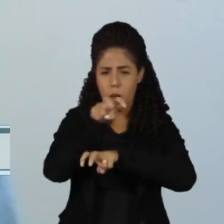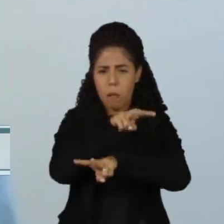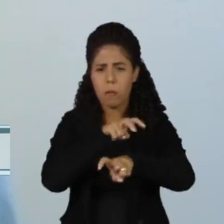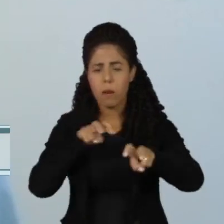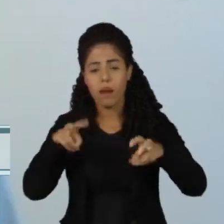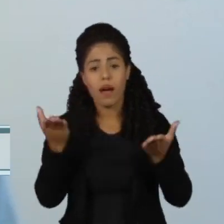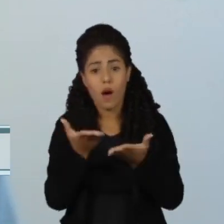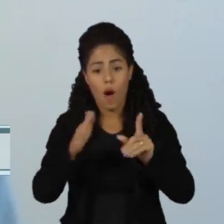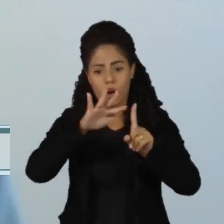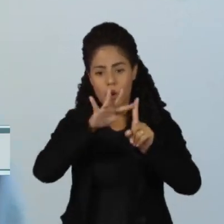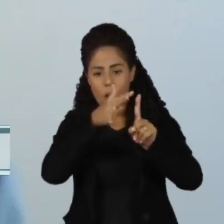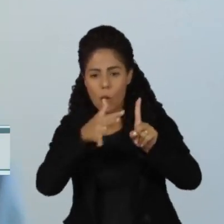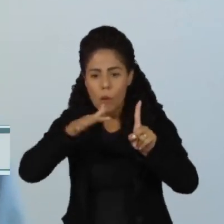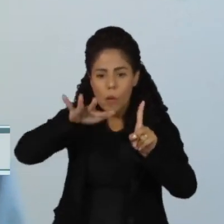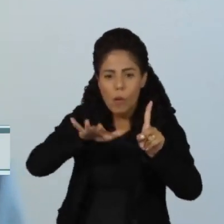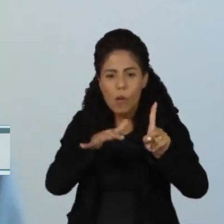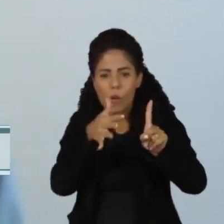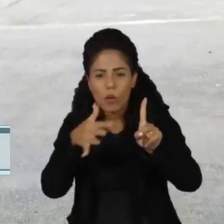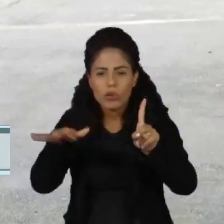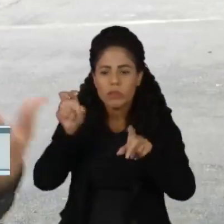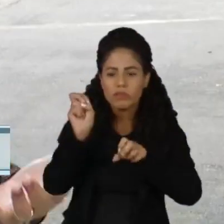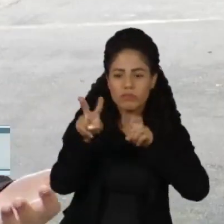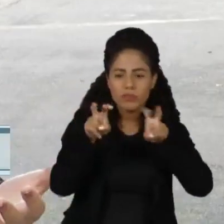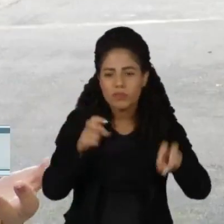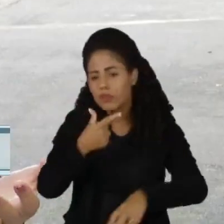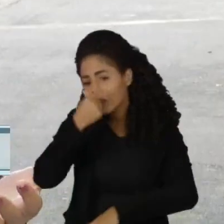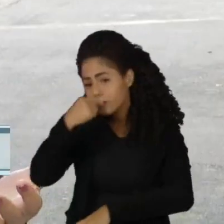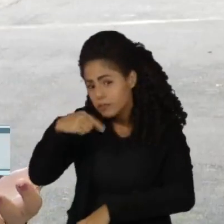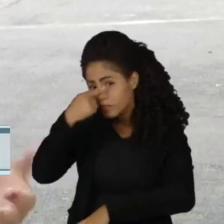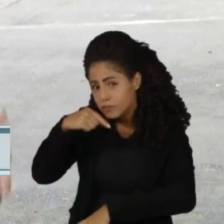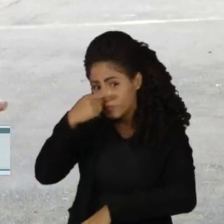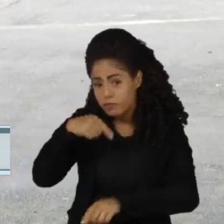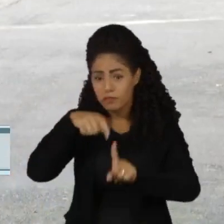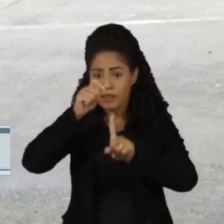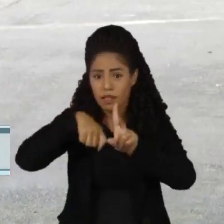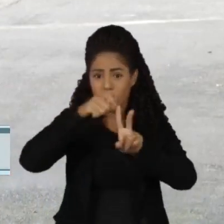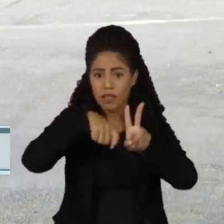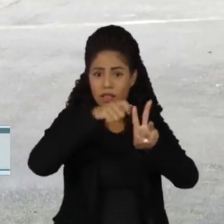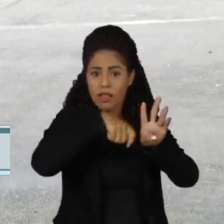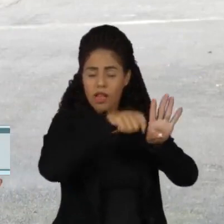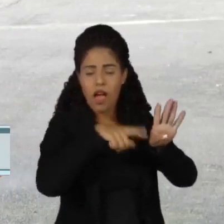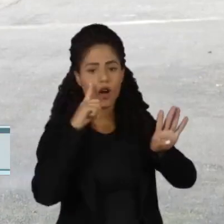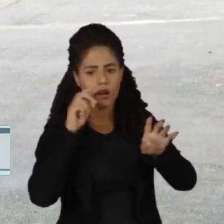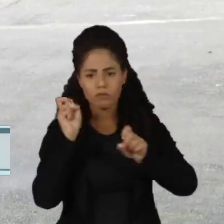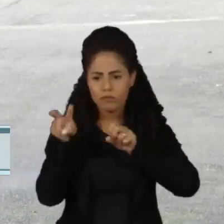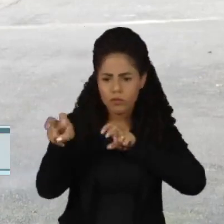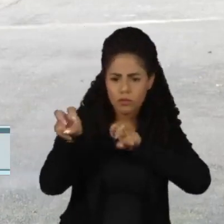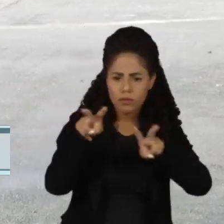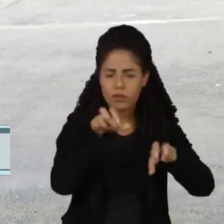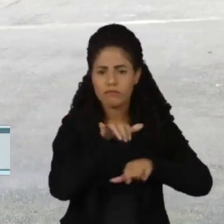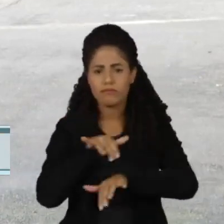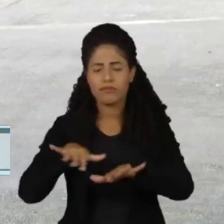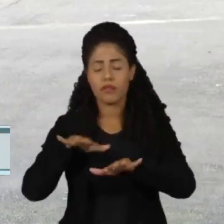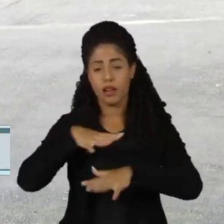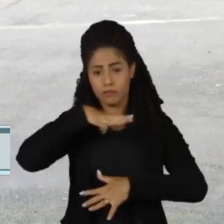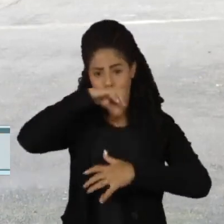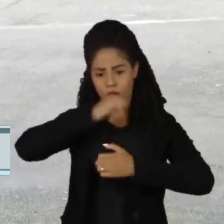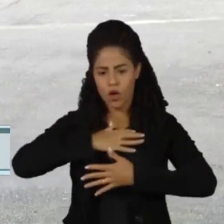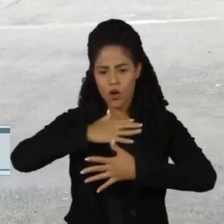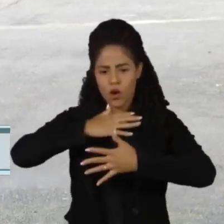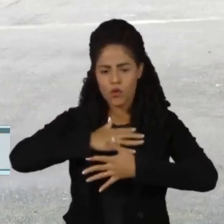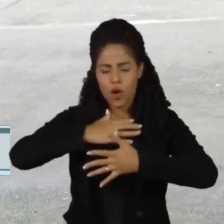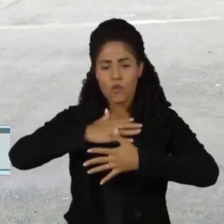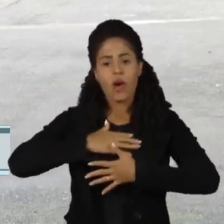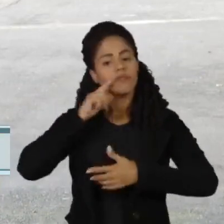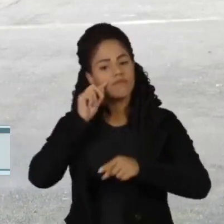período do outono pré-circulação do vírus da gripe. Diante de meses em que a circulação de vírus respiratórios deve aumentar, é bom